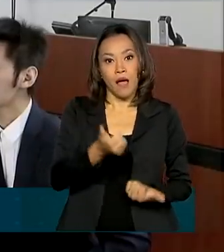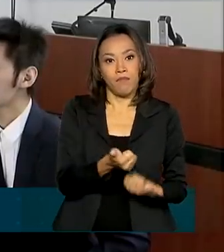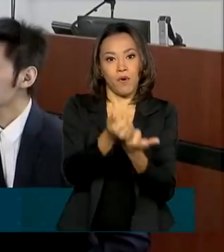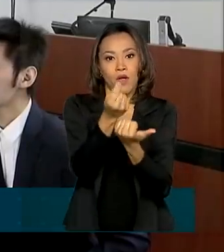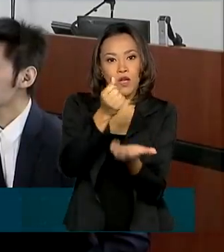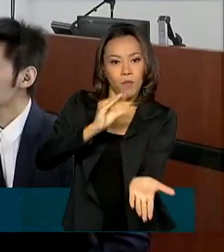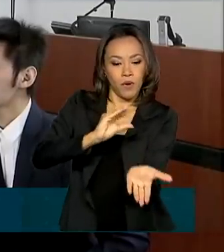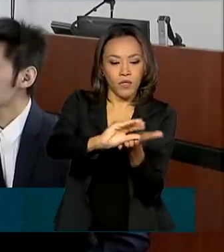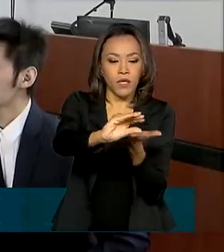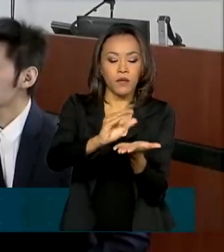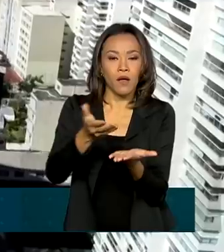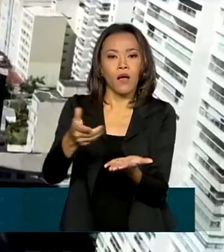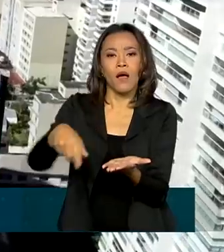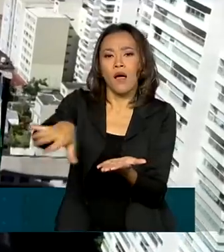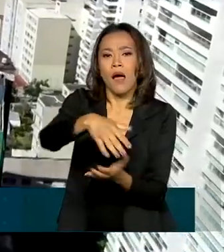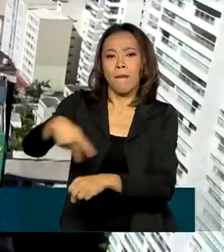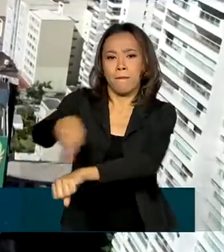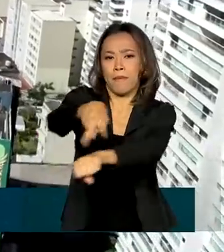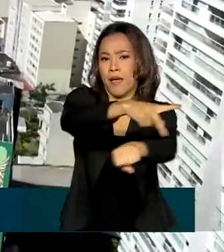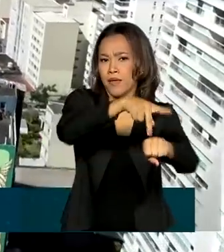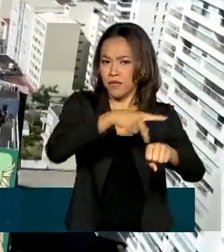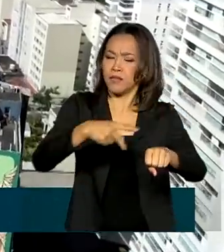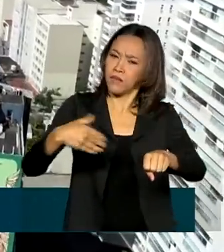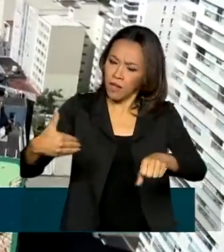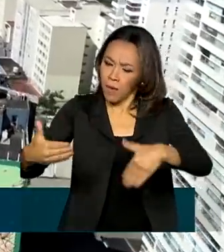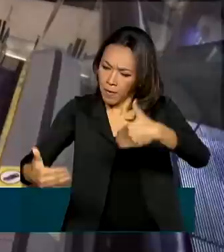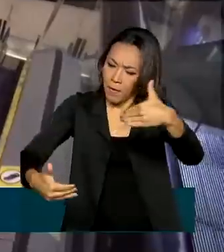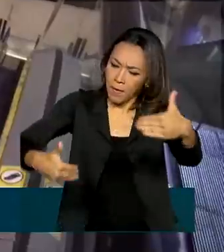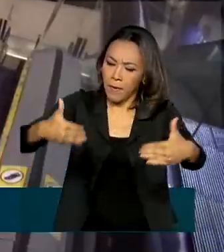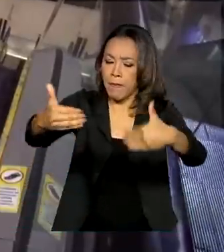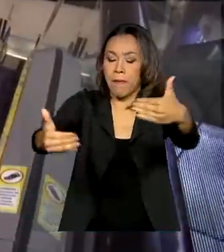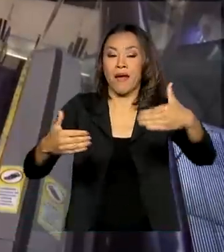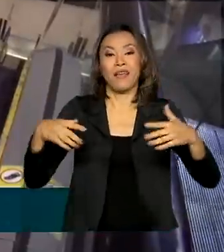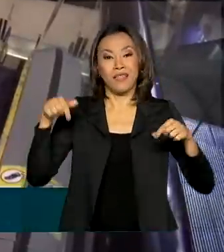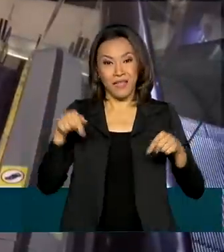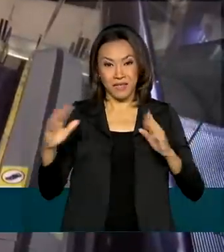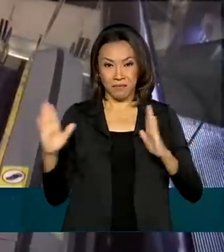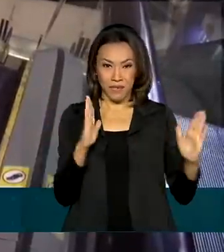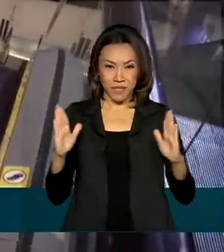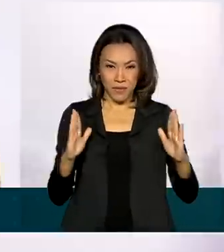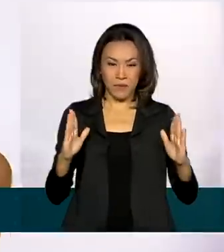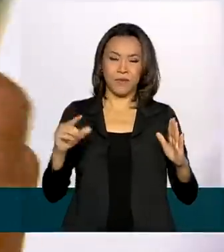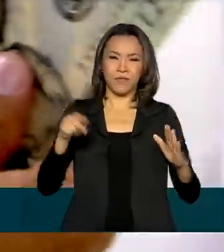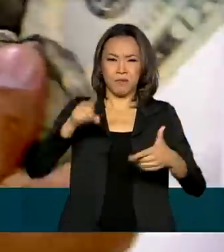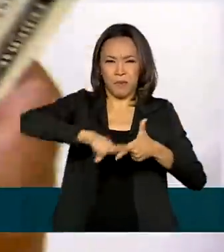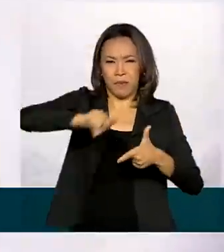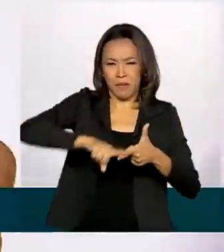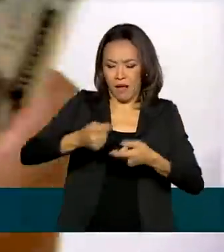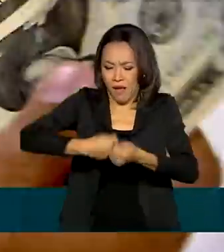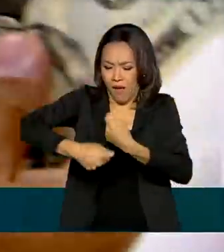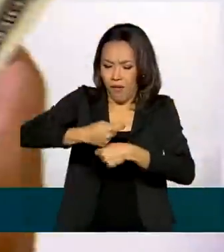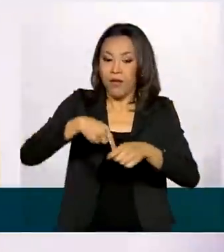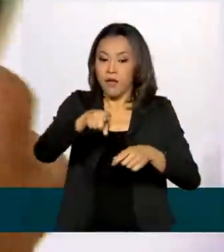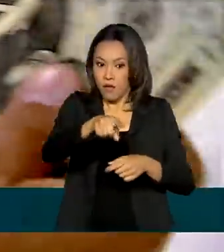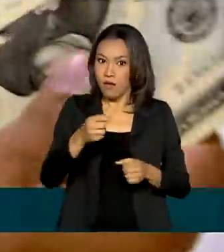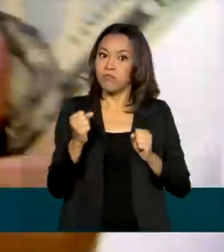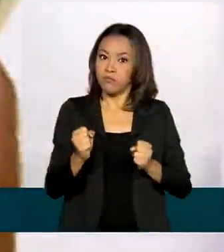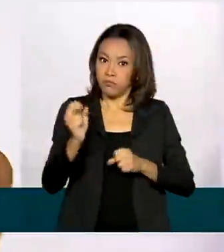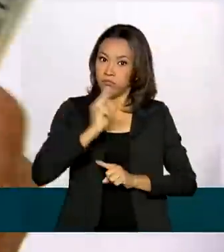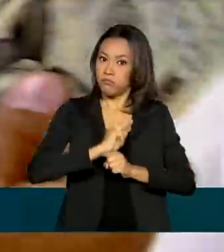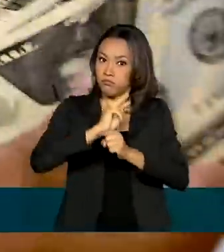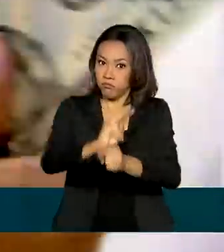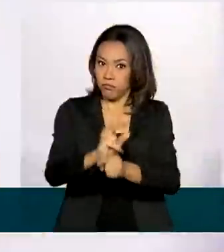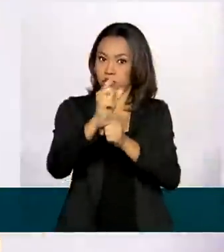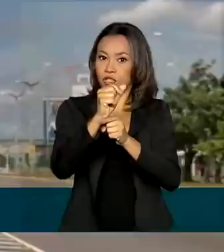países em desenvolvimento. Mas no momento de crise econômica por causa do coronavírus, o Banco disponibiliza créditos de